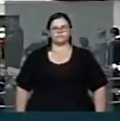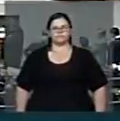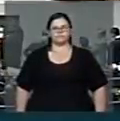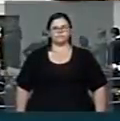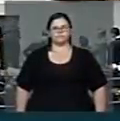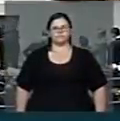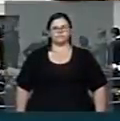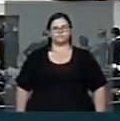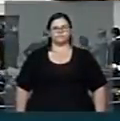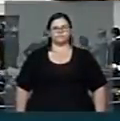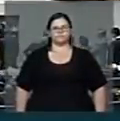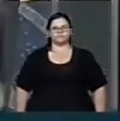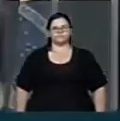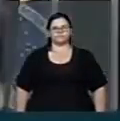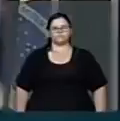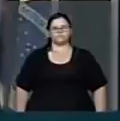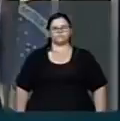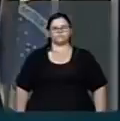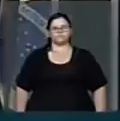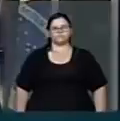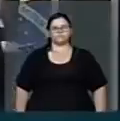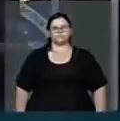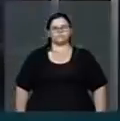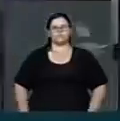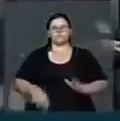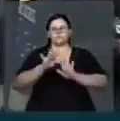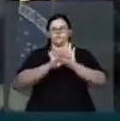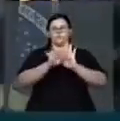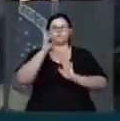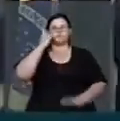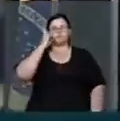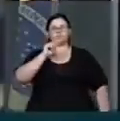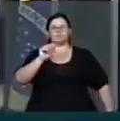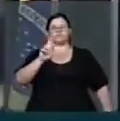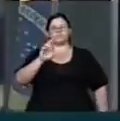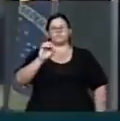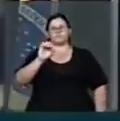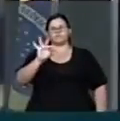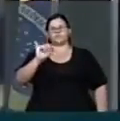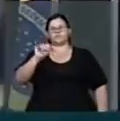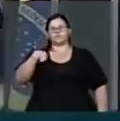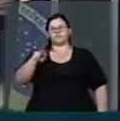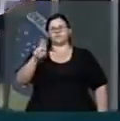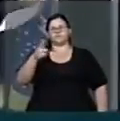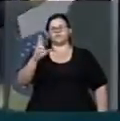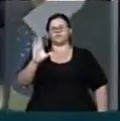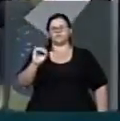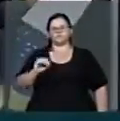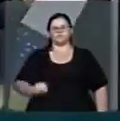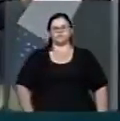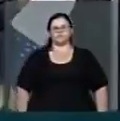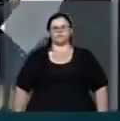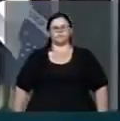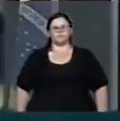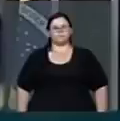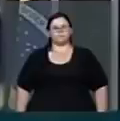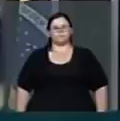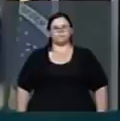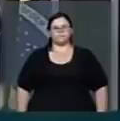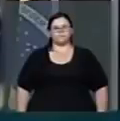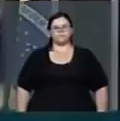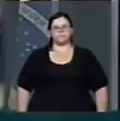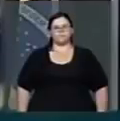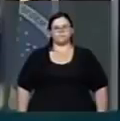Palavras textuais do deputado Garotinho. Notas taquigráficas da casa.